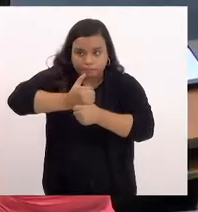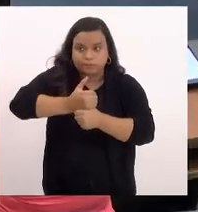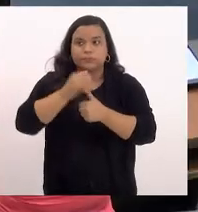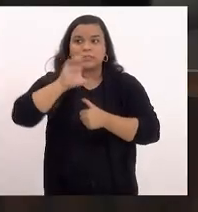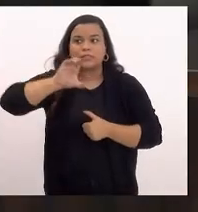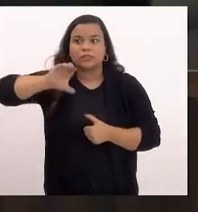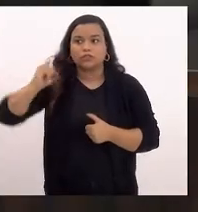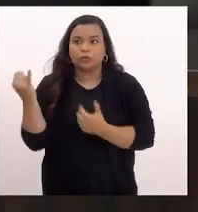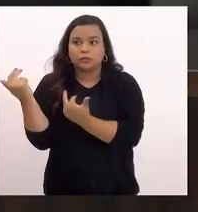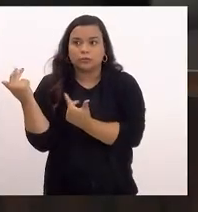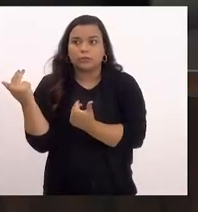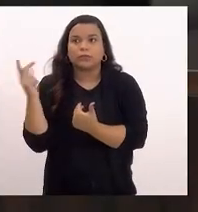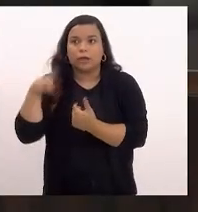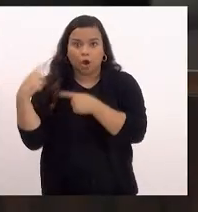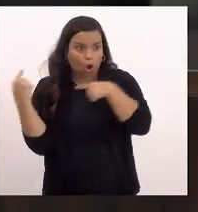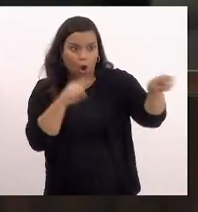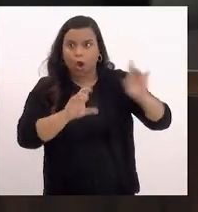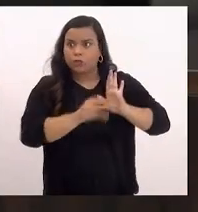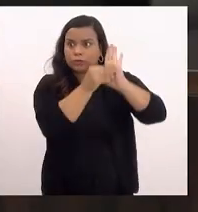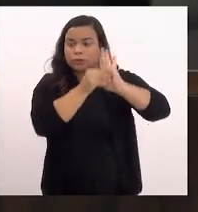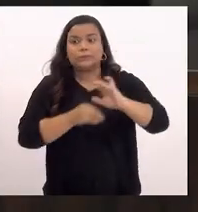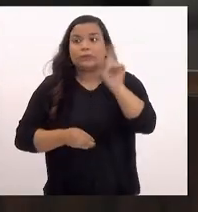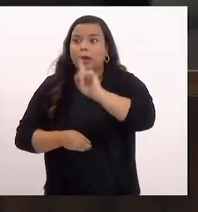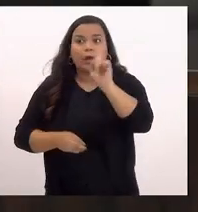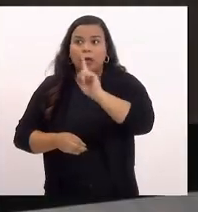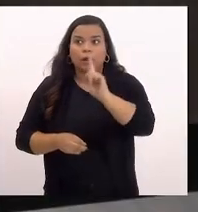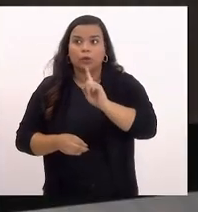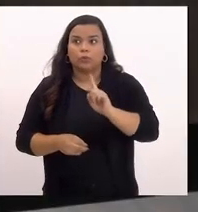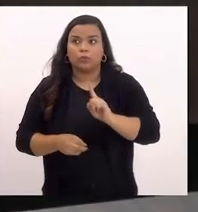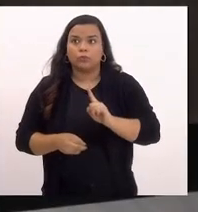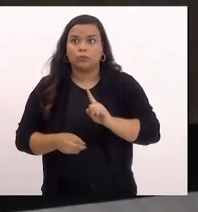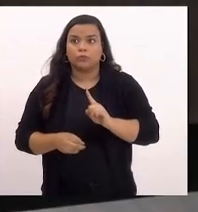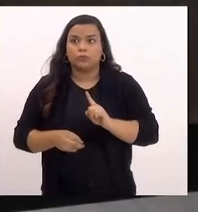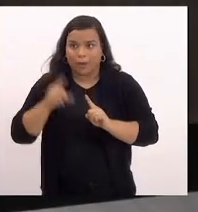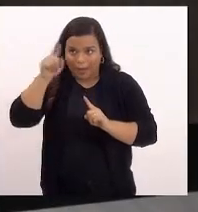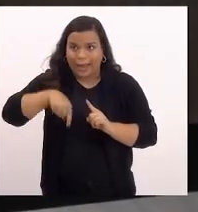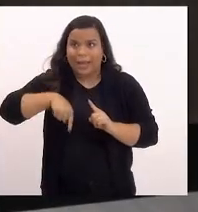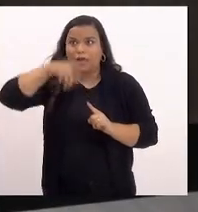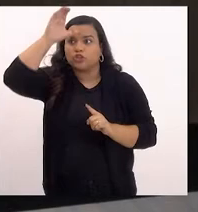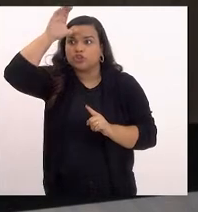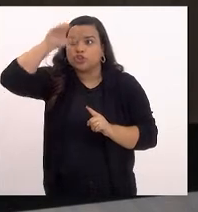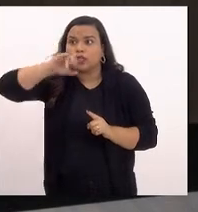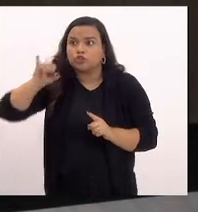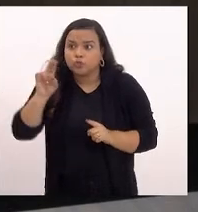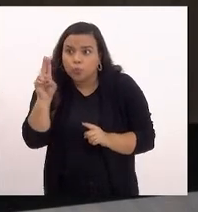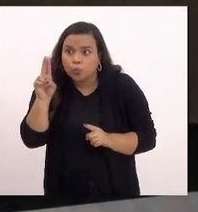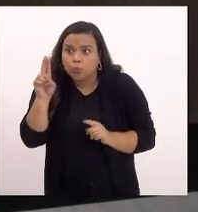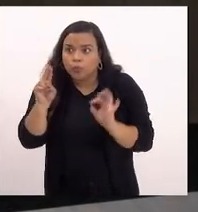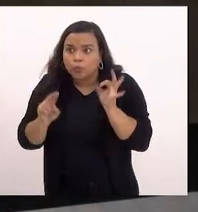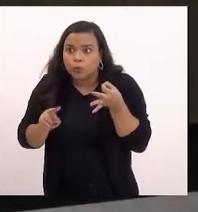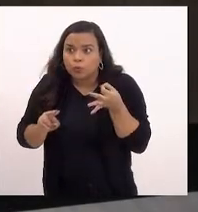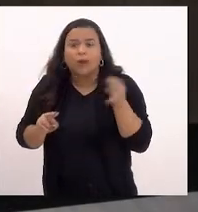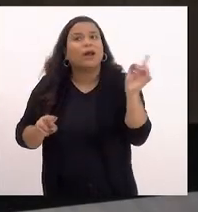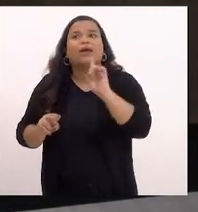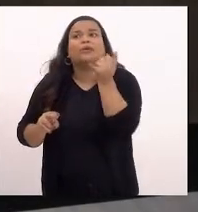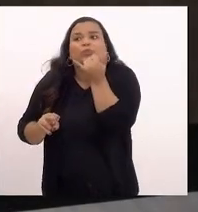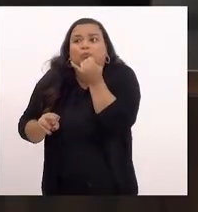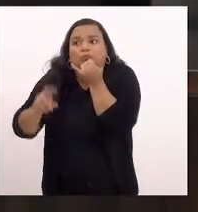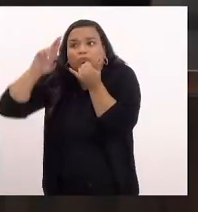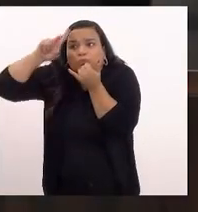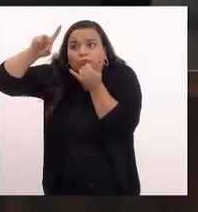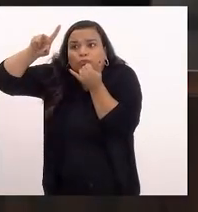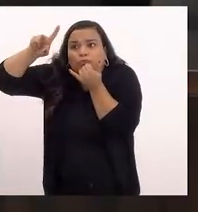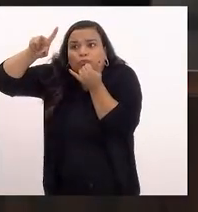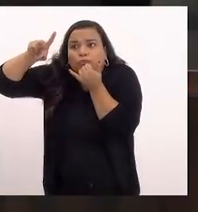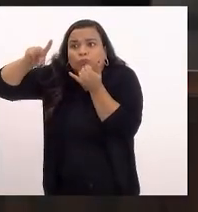Então, contrário às emendas. Não, não. Eu da tia Ju? É o da tia Ju? Ah, desculpe. a Lucinha.